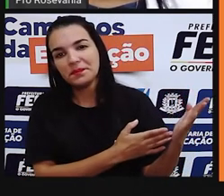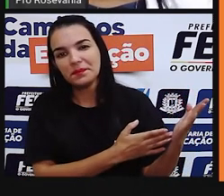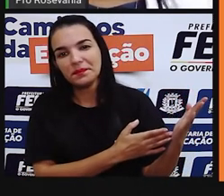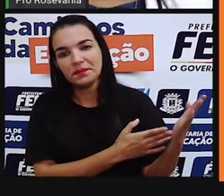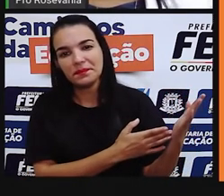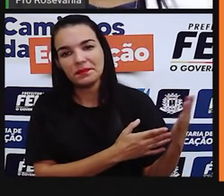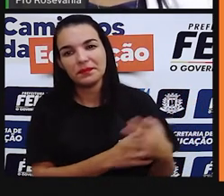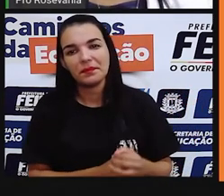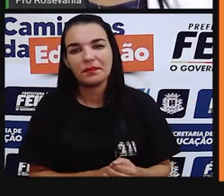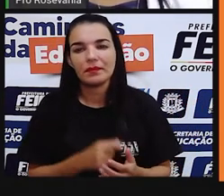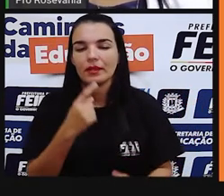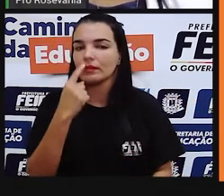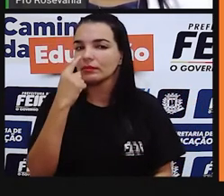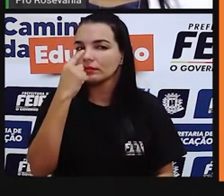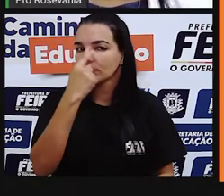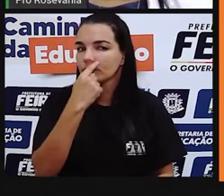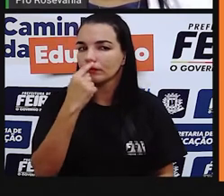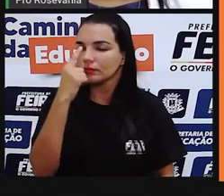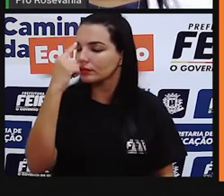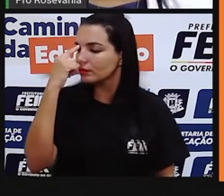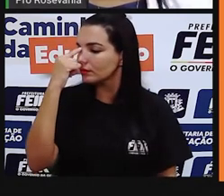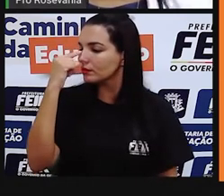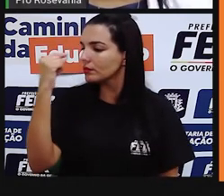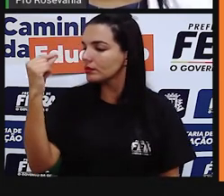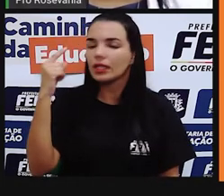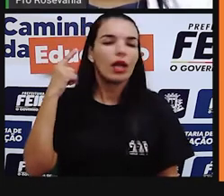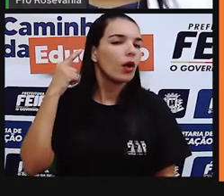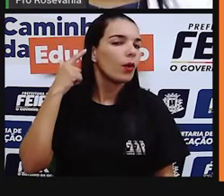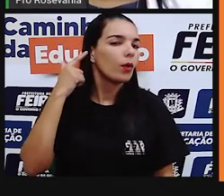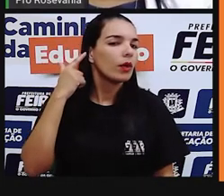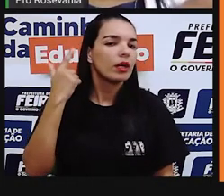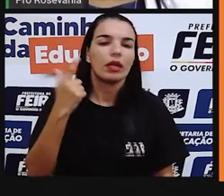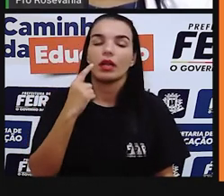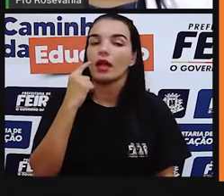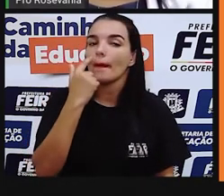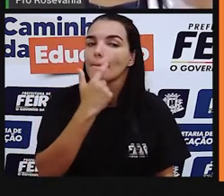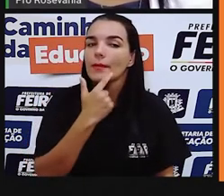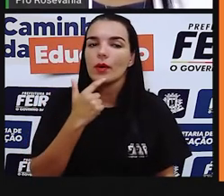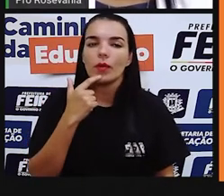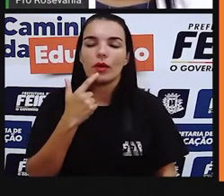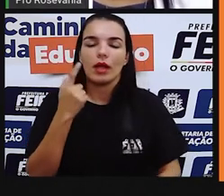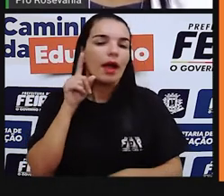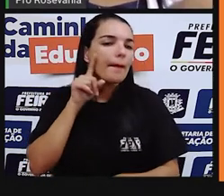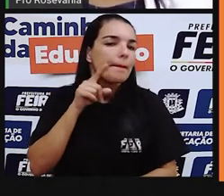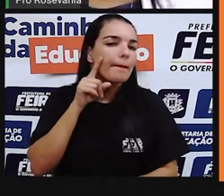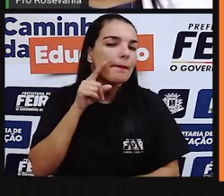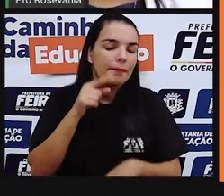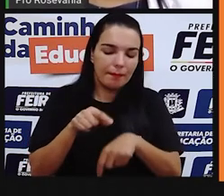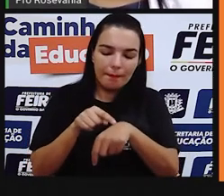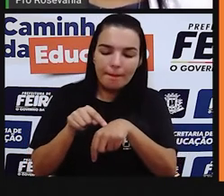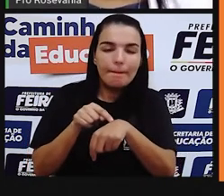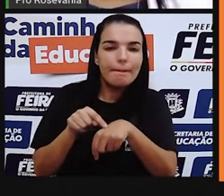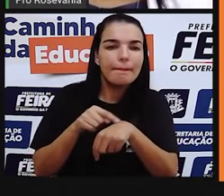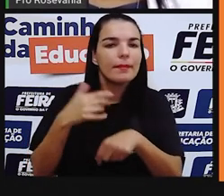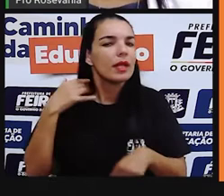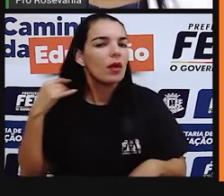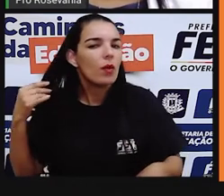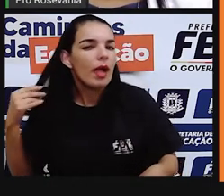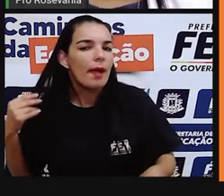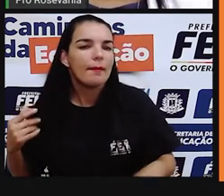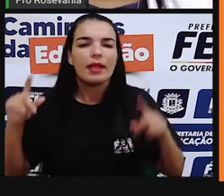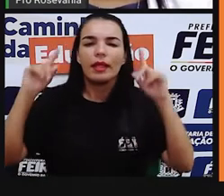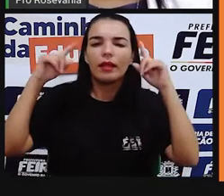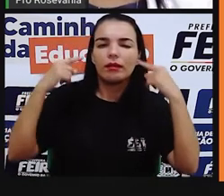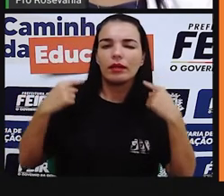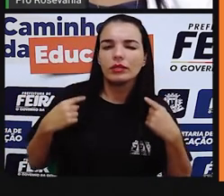lápis rancos, né? Azulidas, os olhos, a cor de olho, a cor da pele, a cor do cabelo, o tipo de cabelo. Então, tudo